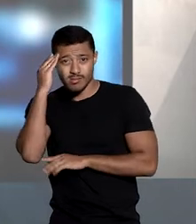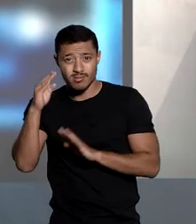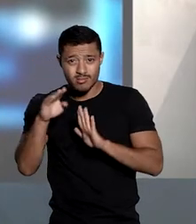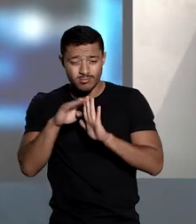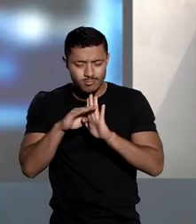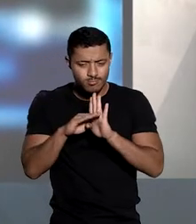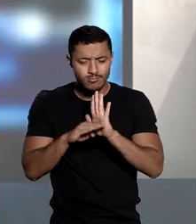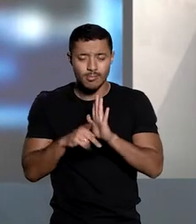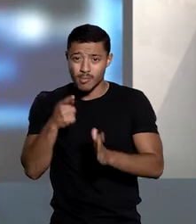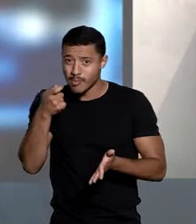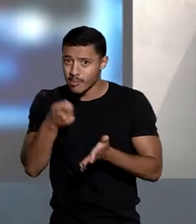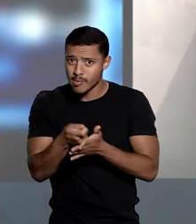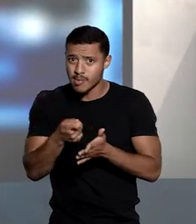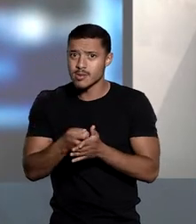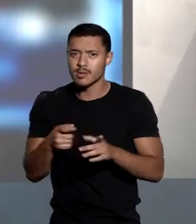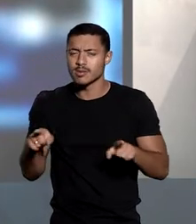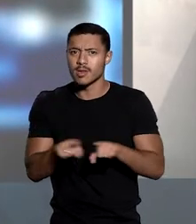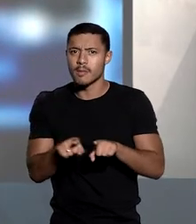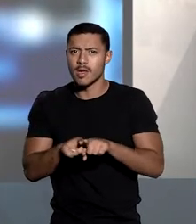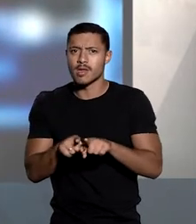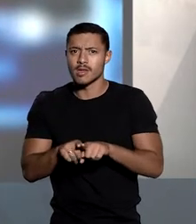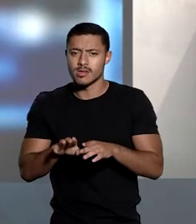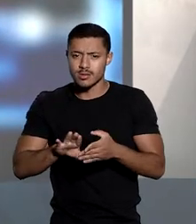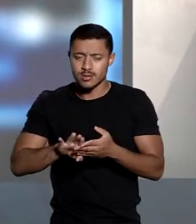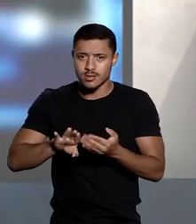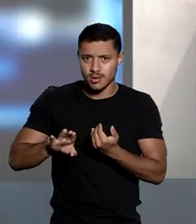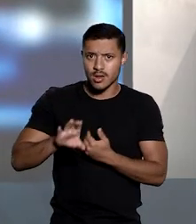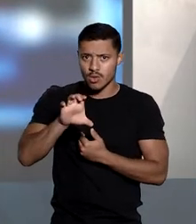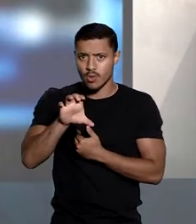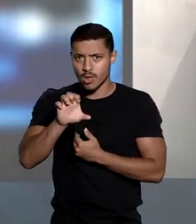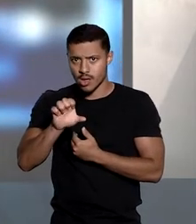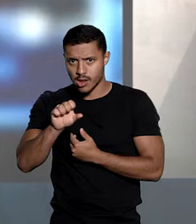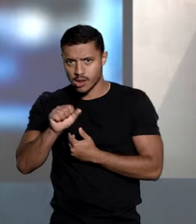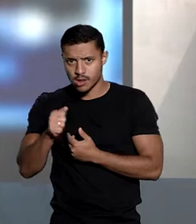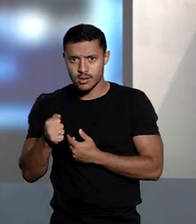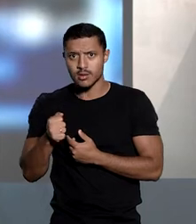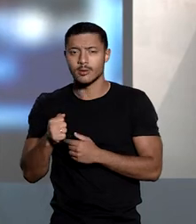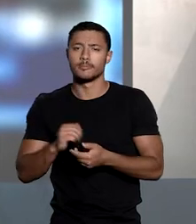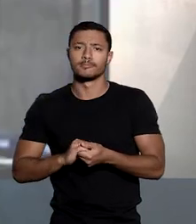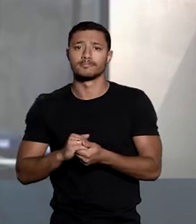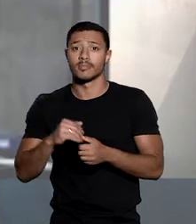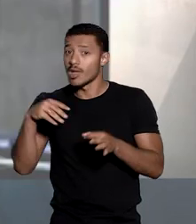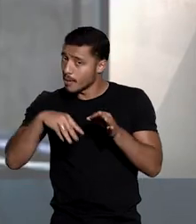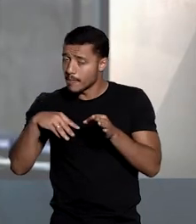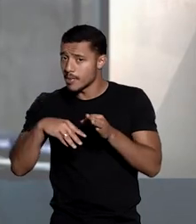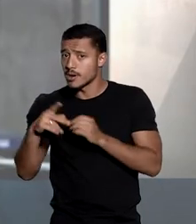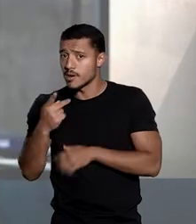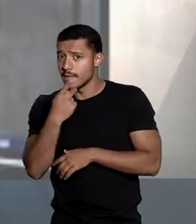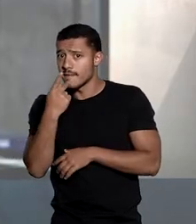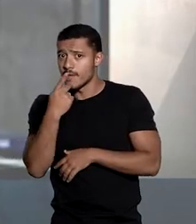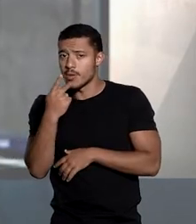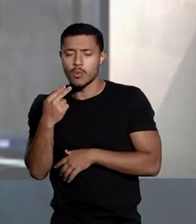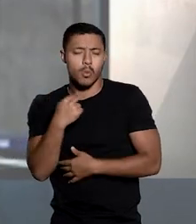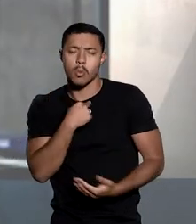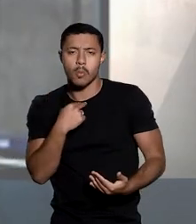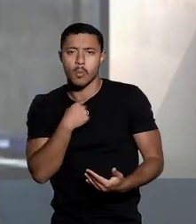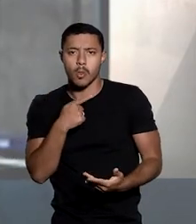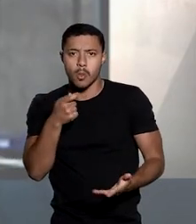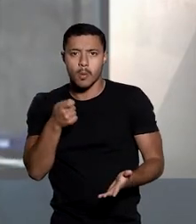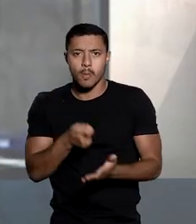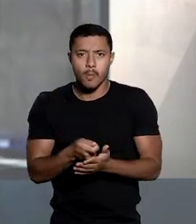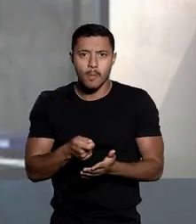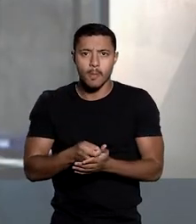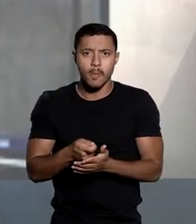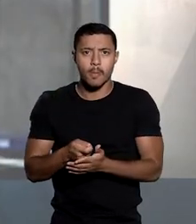final do pagamento da pensão também seja extraído do ECA. Desse modo, a ministra apontou que, como não se pode aplicar o